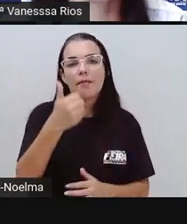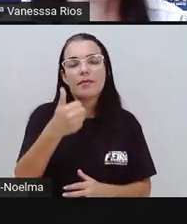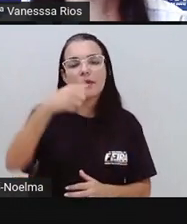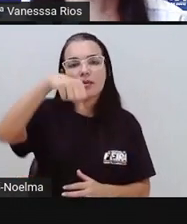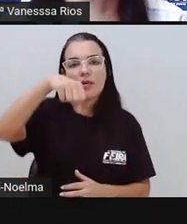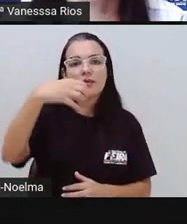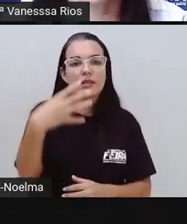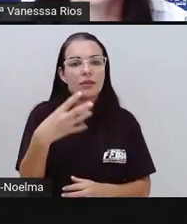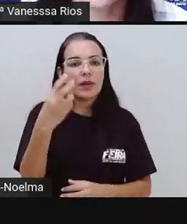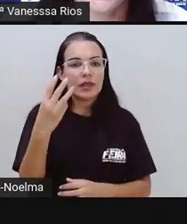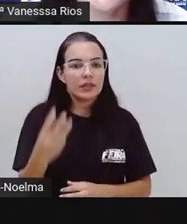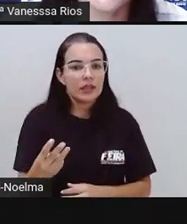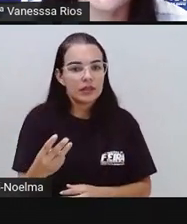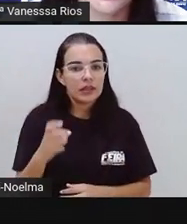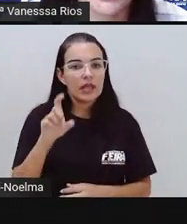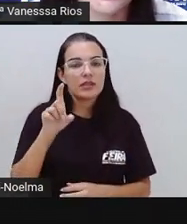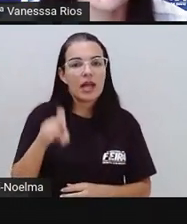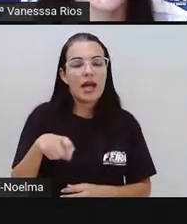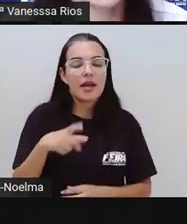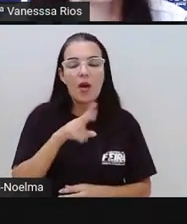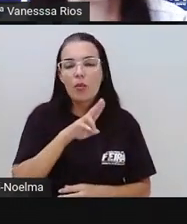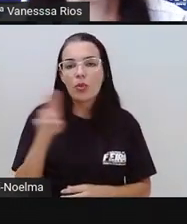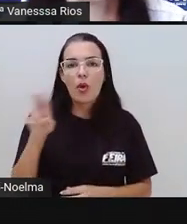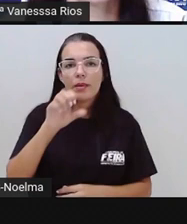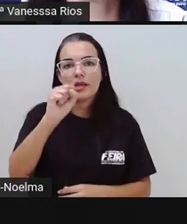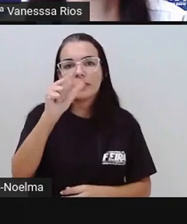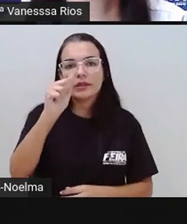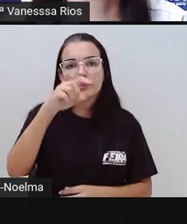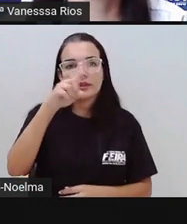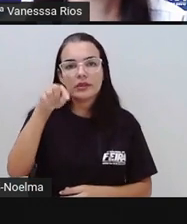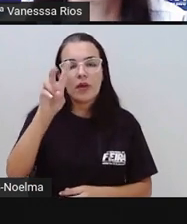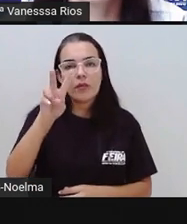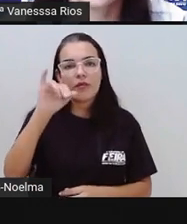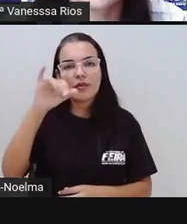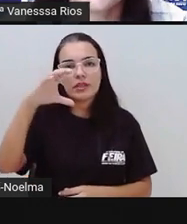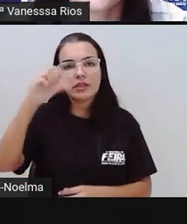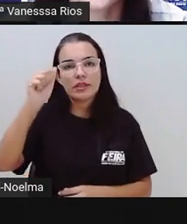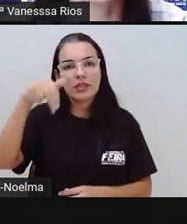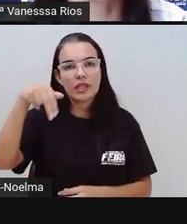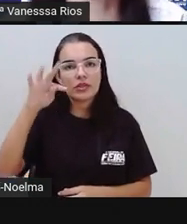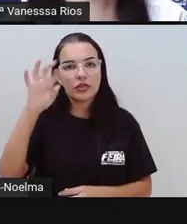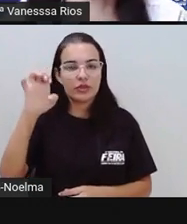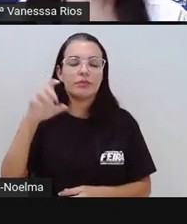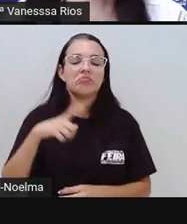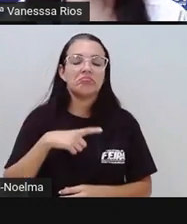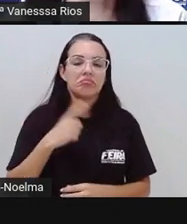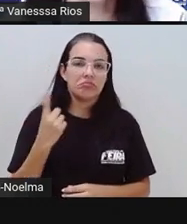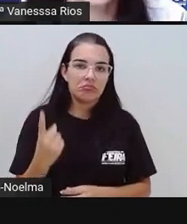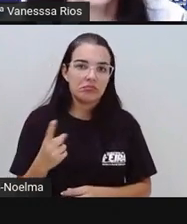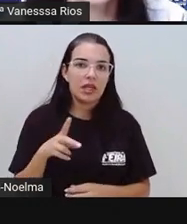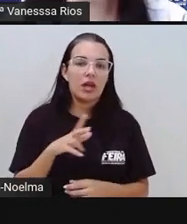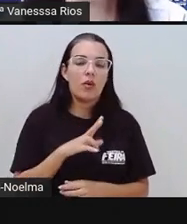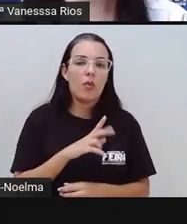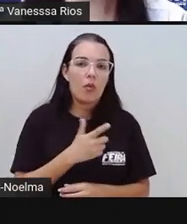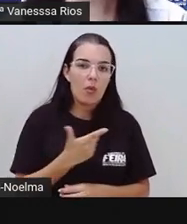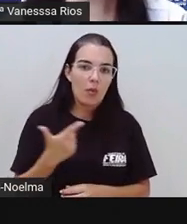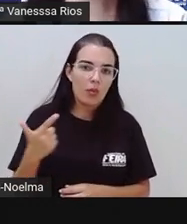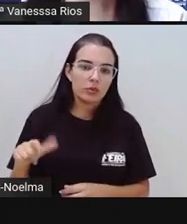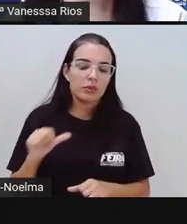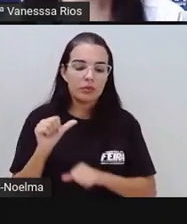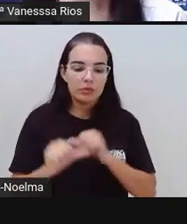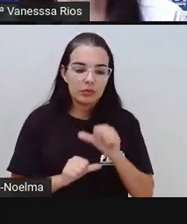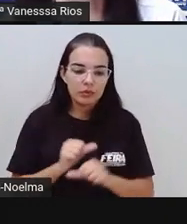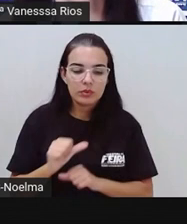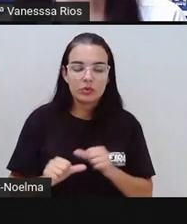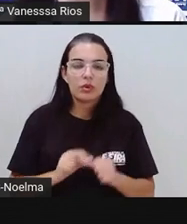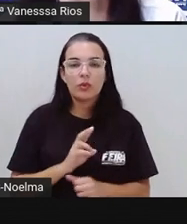Até 1943, era denominado São Vicente. Então, mais um distrito que mudou de